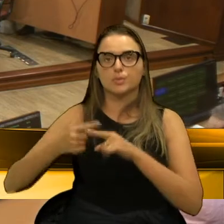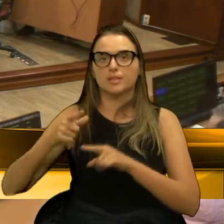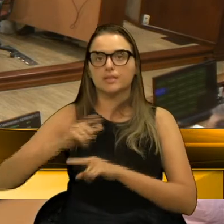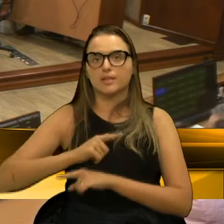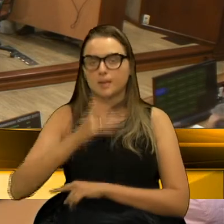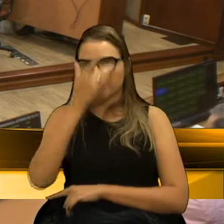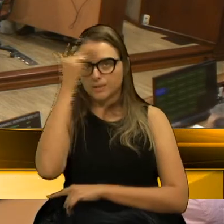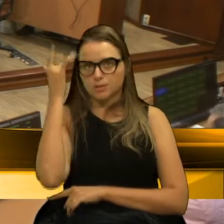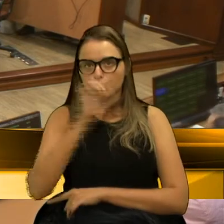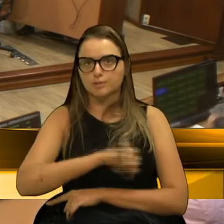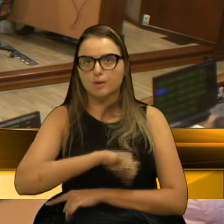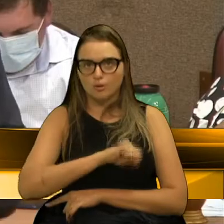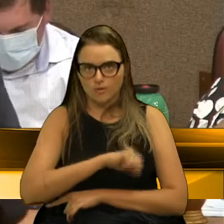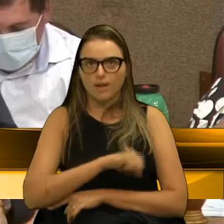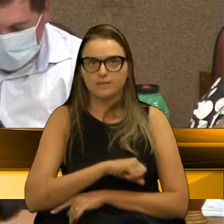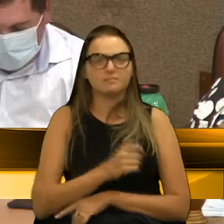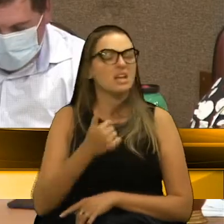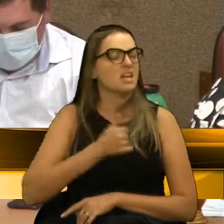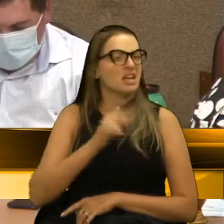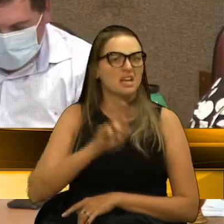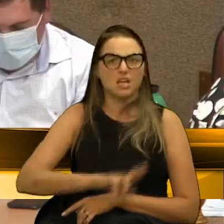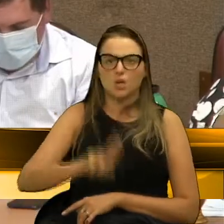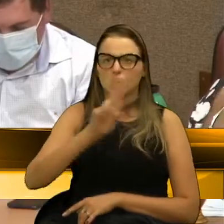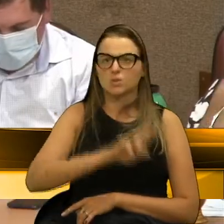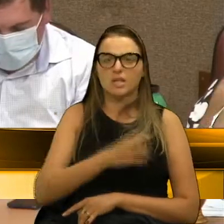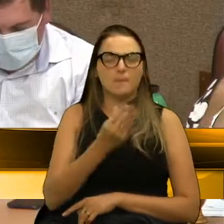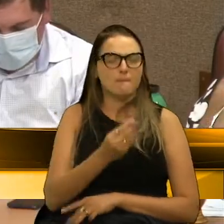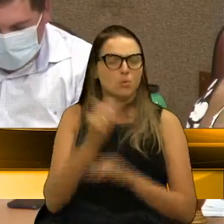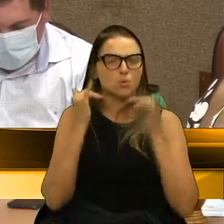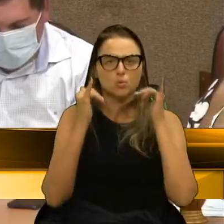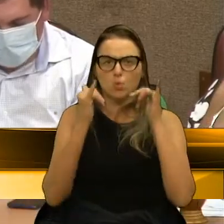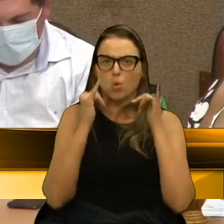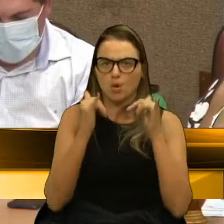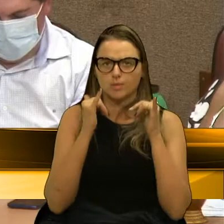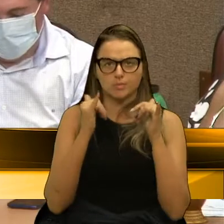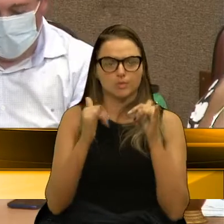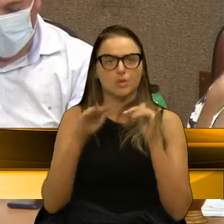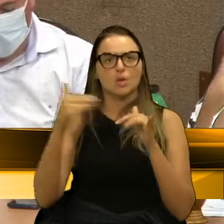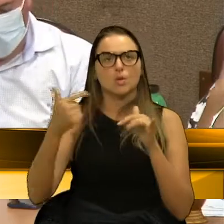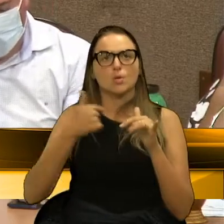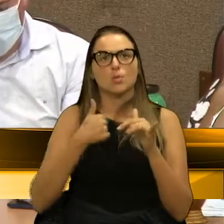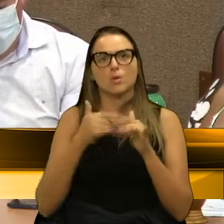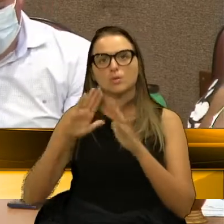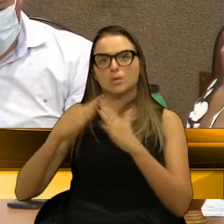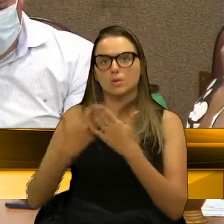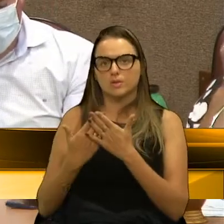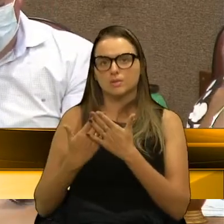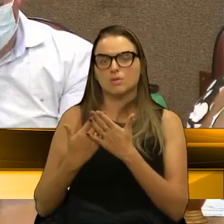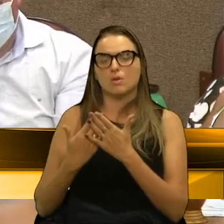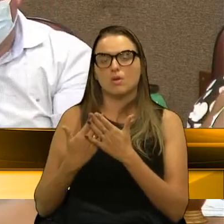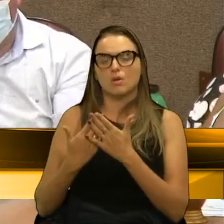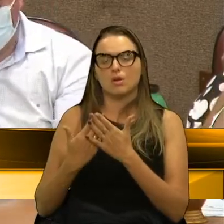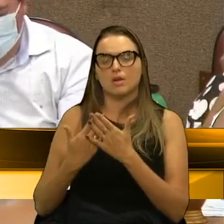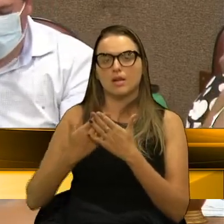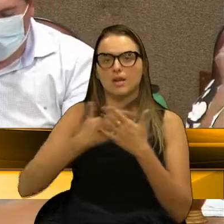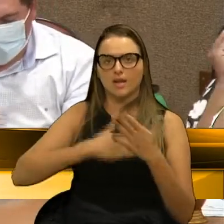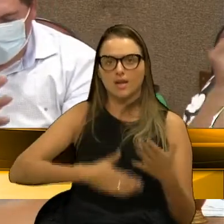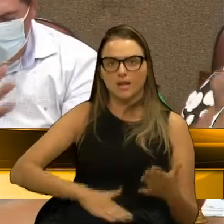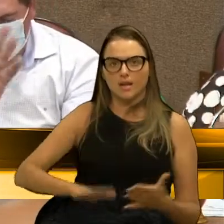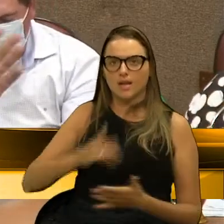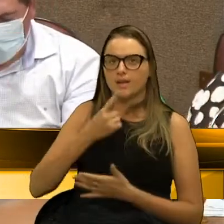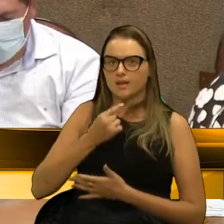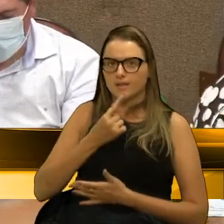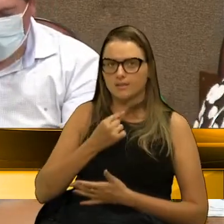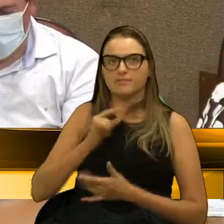vez e eu concordo. Eu usei muito o transporte coletivo quando eu estudava no Cristóvão, faz